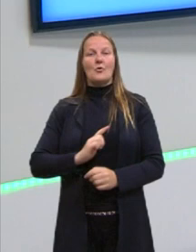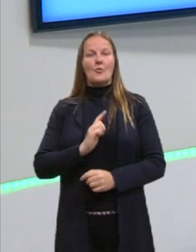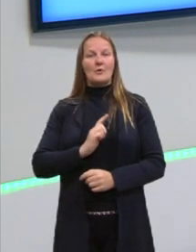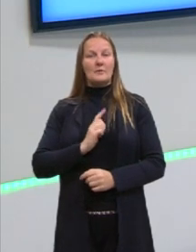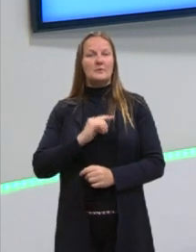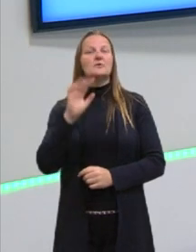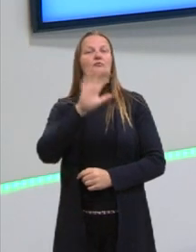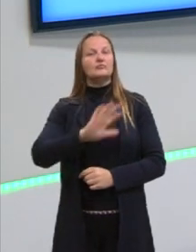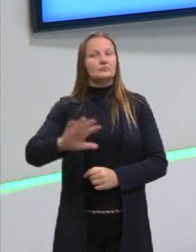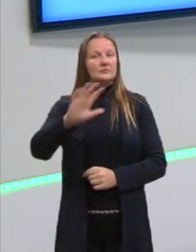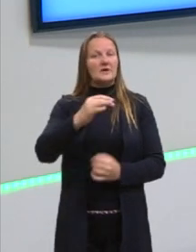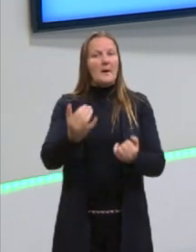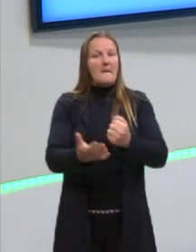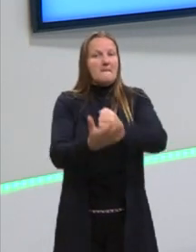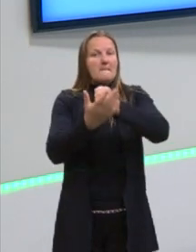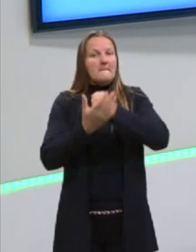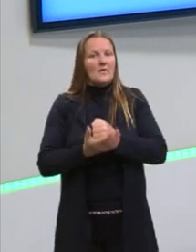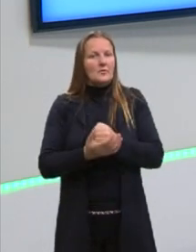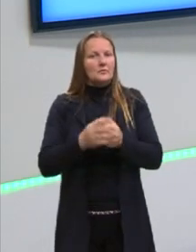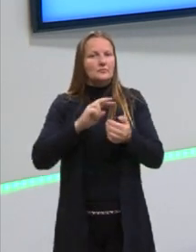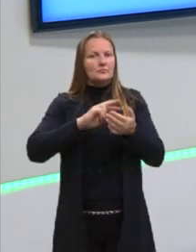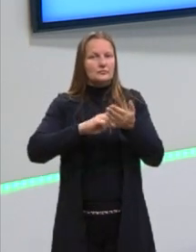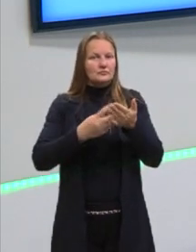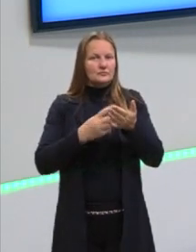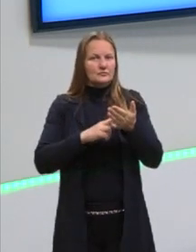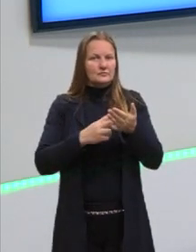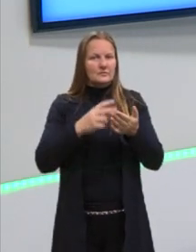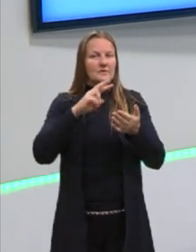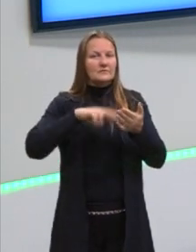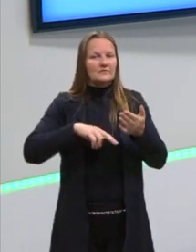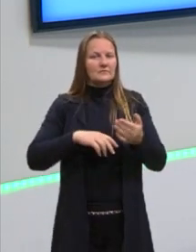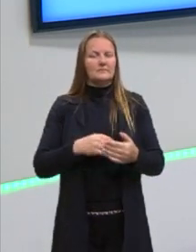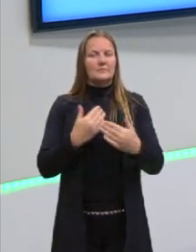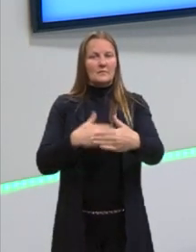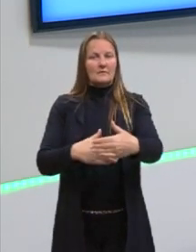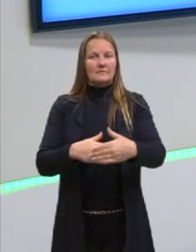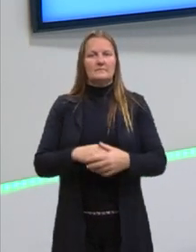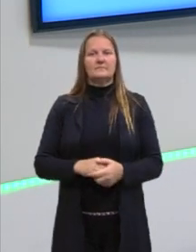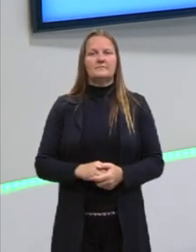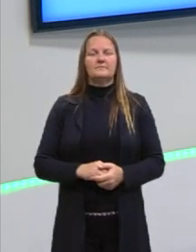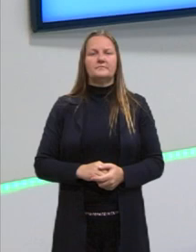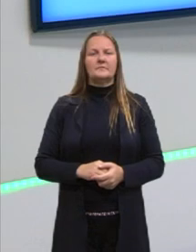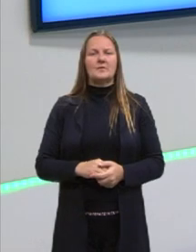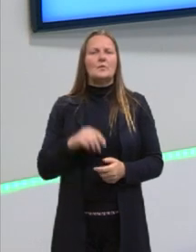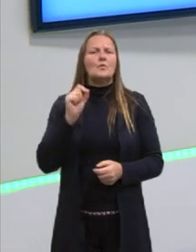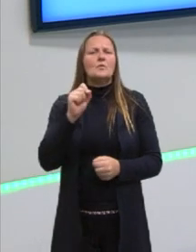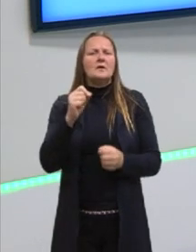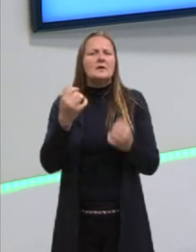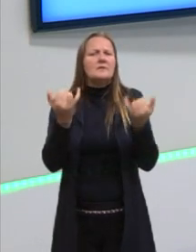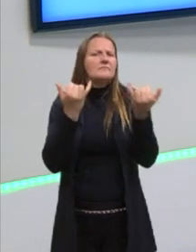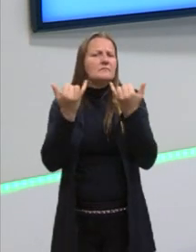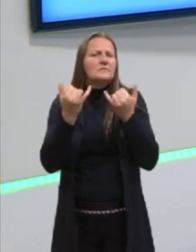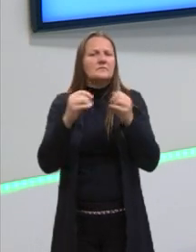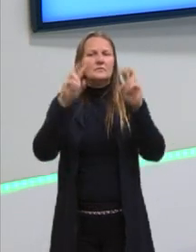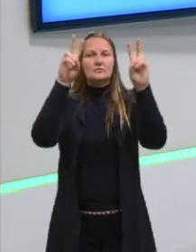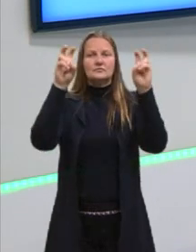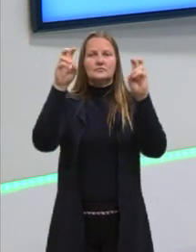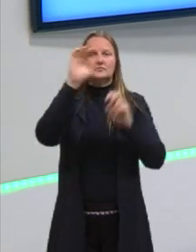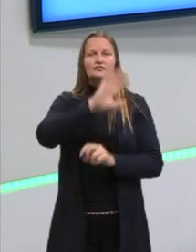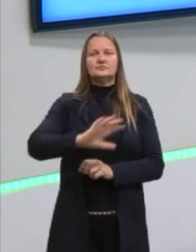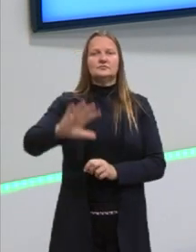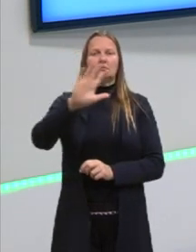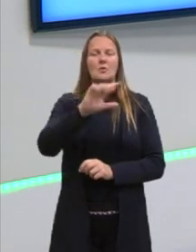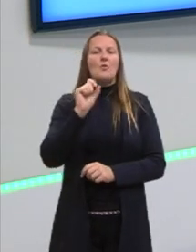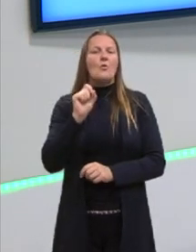ajuda vocês a resolver essa questão. Então, primeiro passo, entender sobre o que essa questão está falando. E